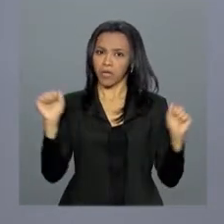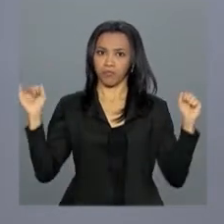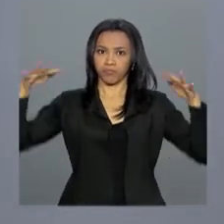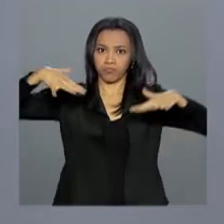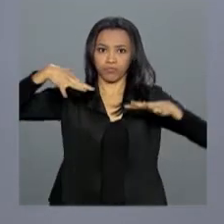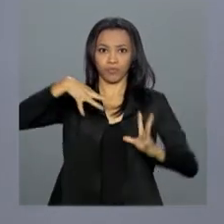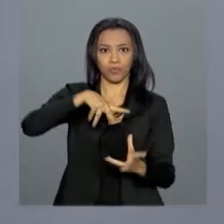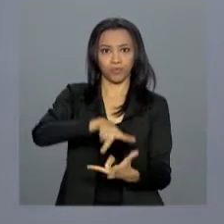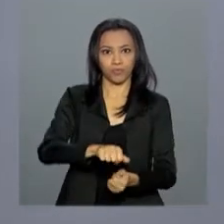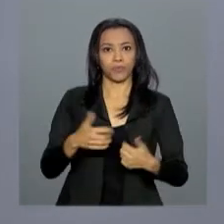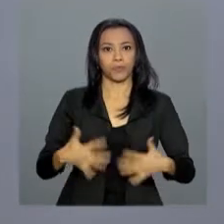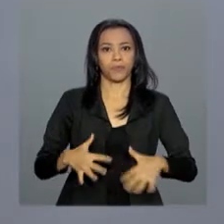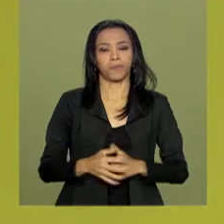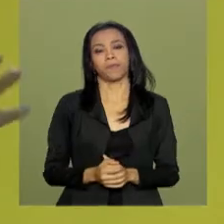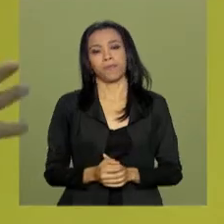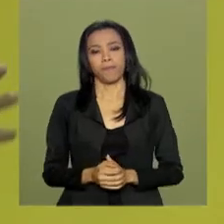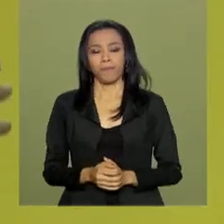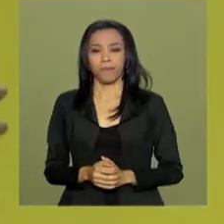mundialmente.